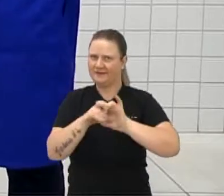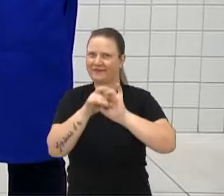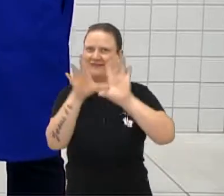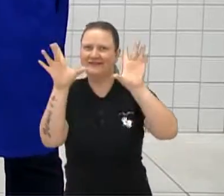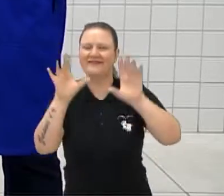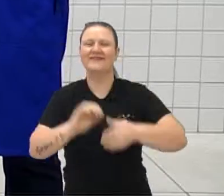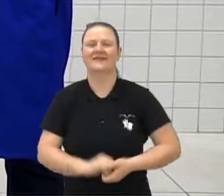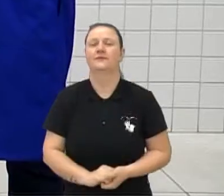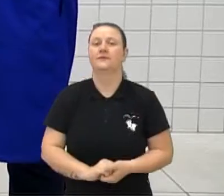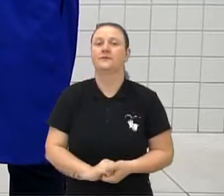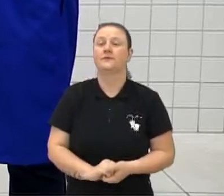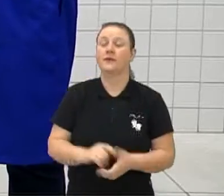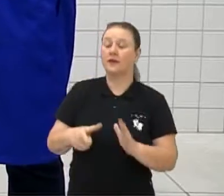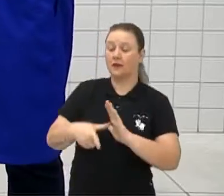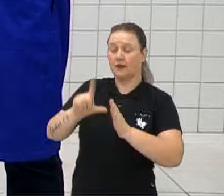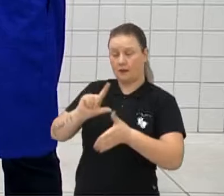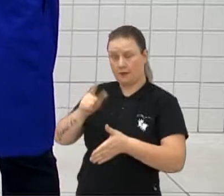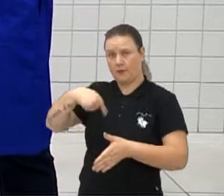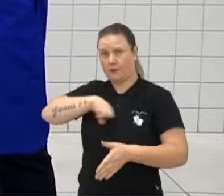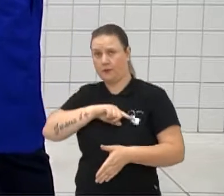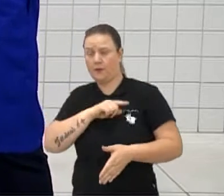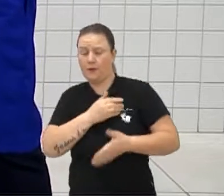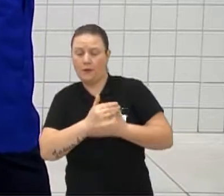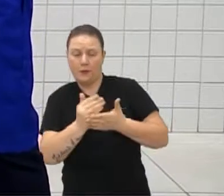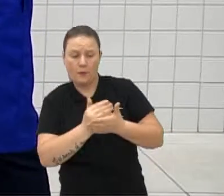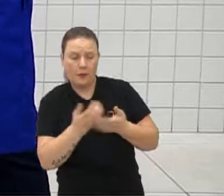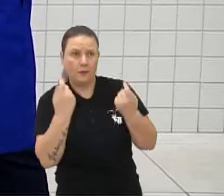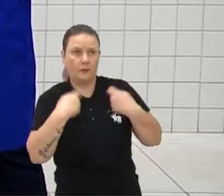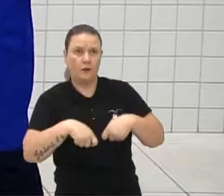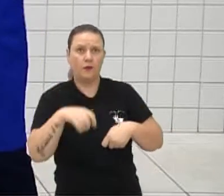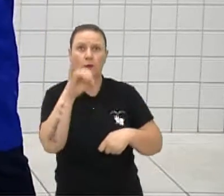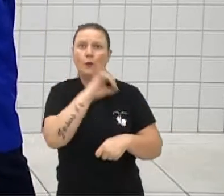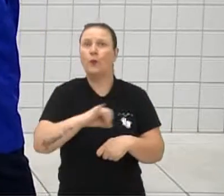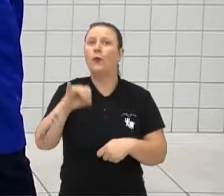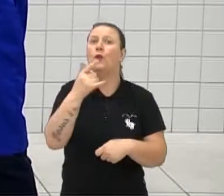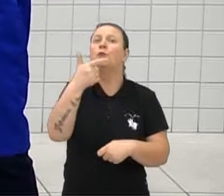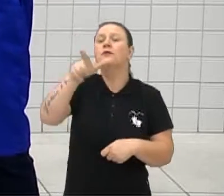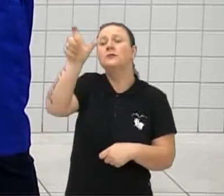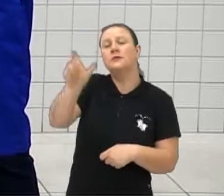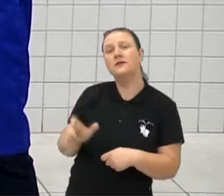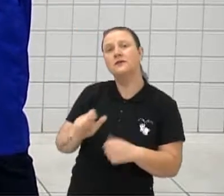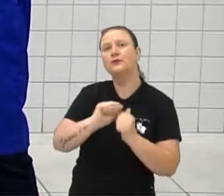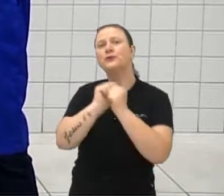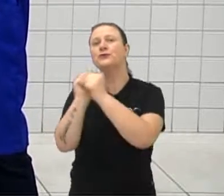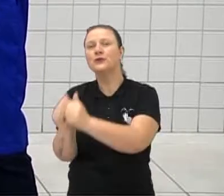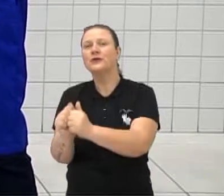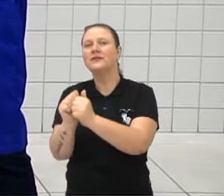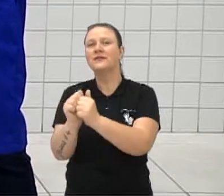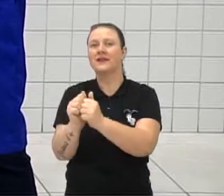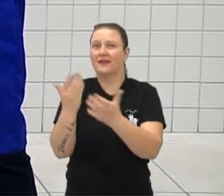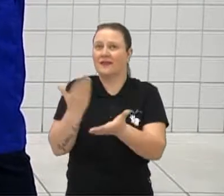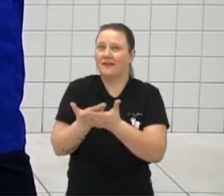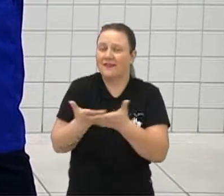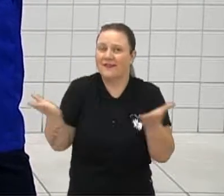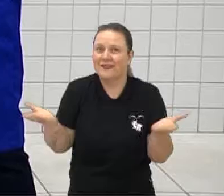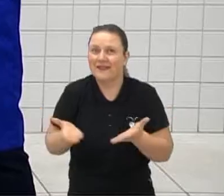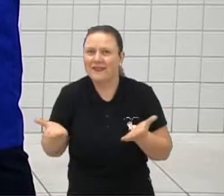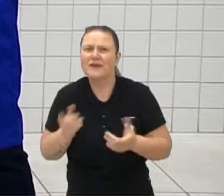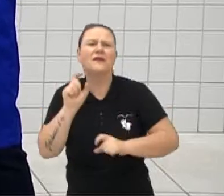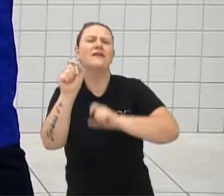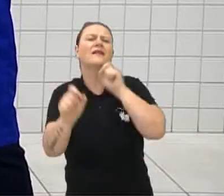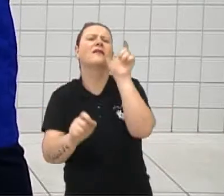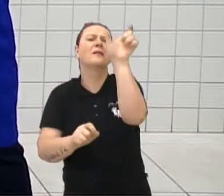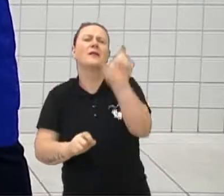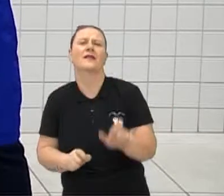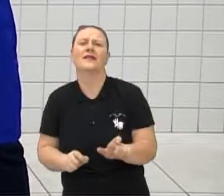Professora Vânia, antes de começarmos, ainda temos que dar oi para uma outra pessoa que está nos acompanhando na aula de hoje. Quem